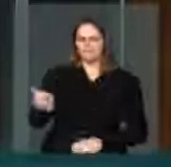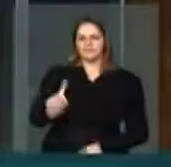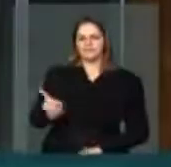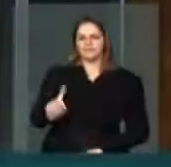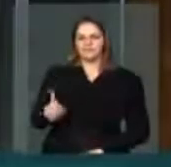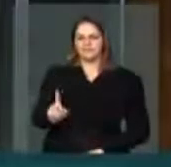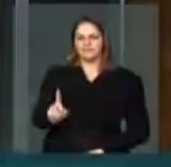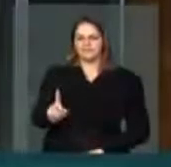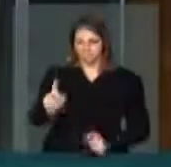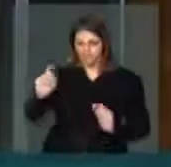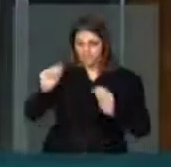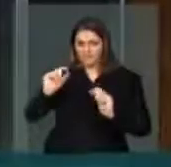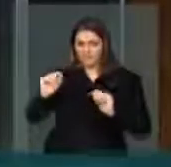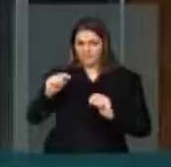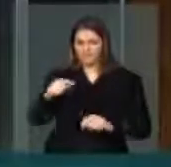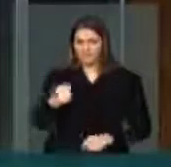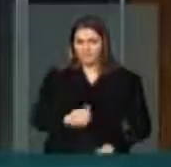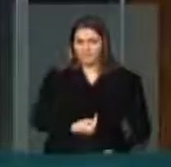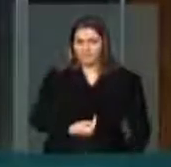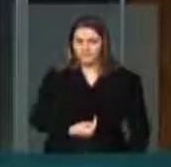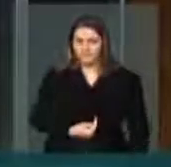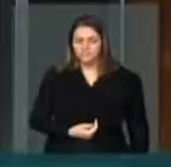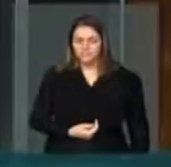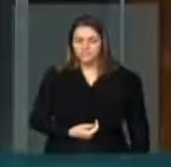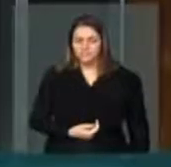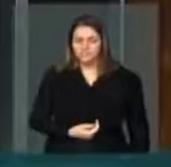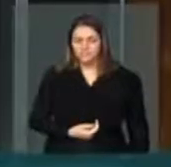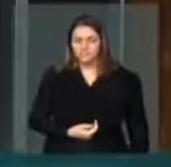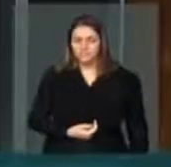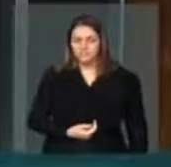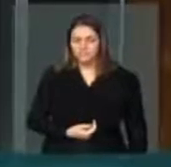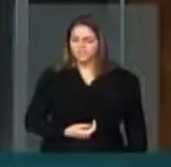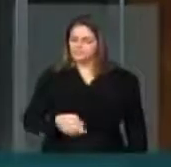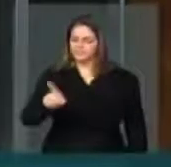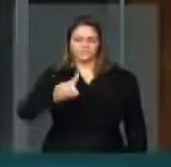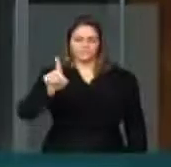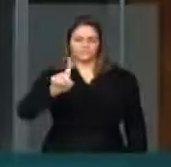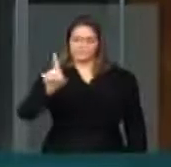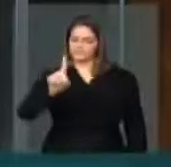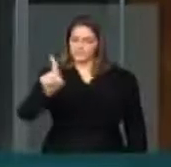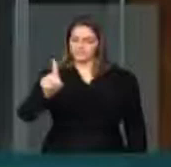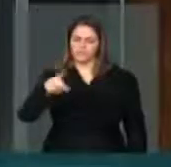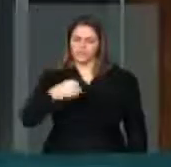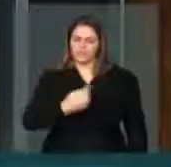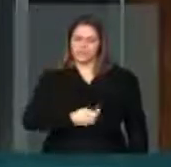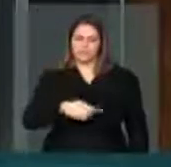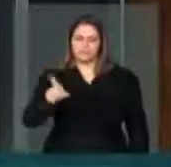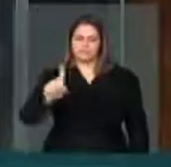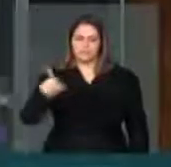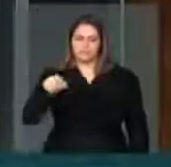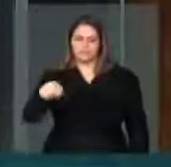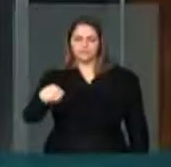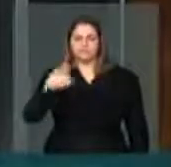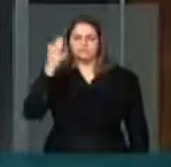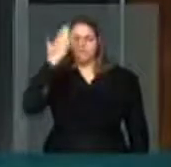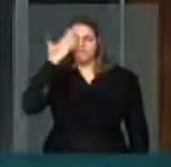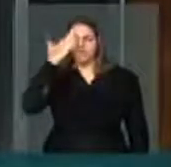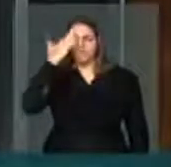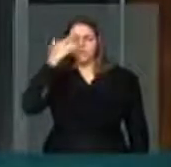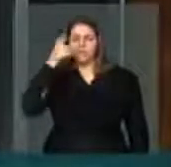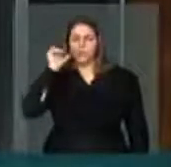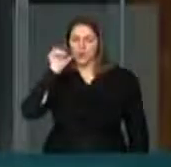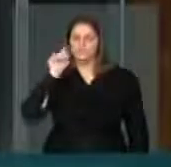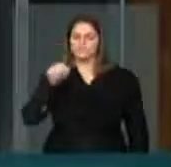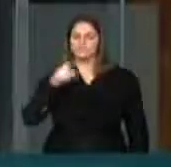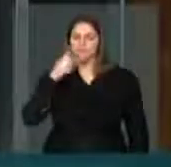Enganar nós, escolhidos pelo povo? Não nos engana não, capo sabendo. E o senhor colocou muito bem ontem na